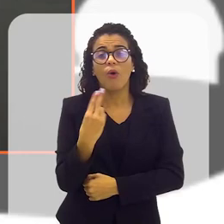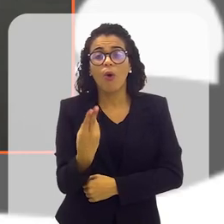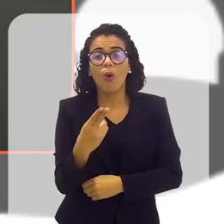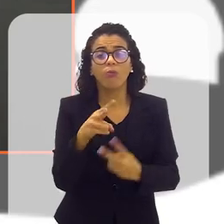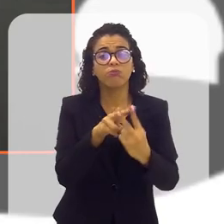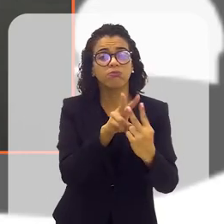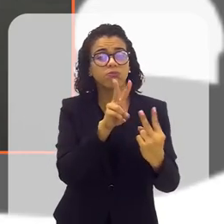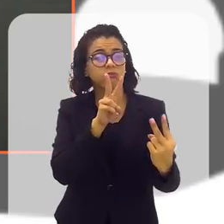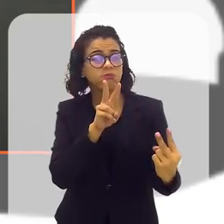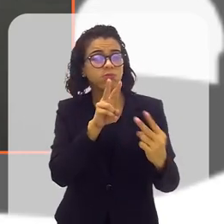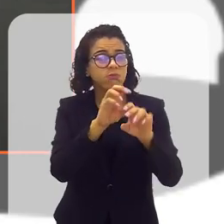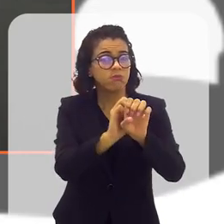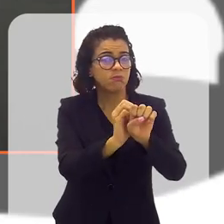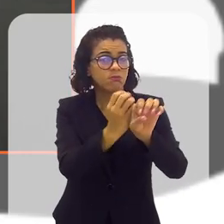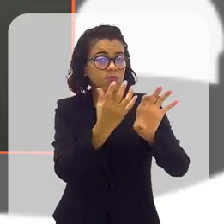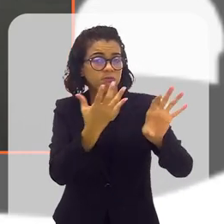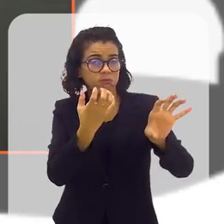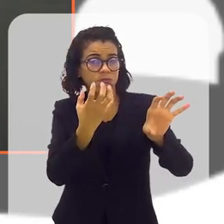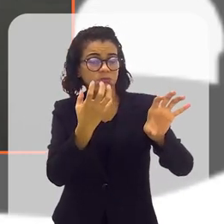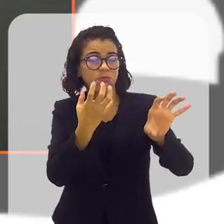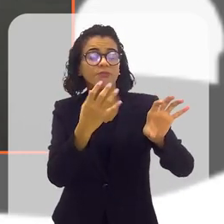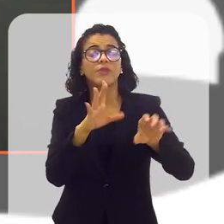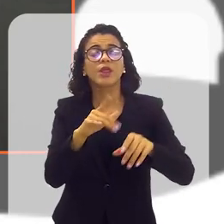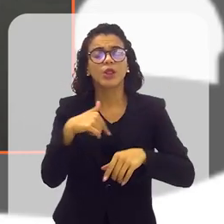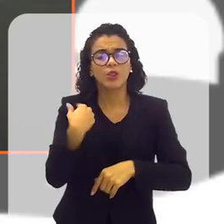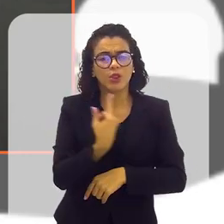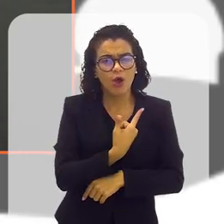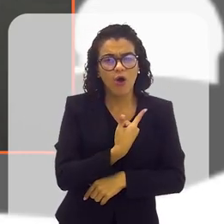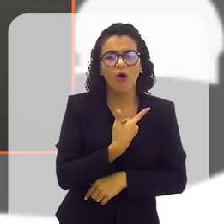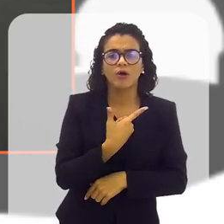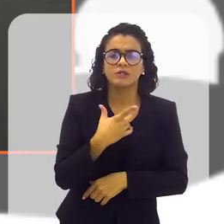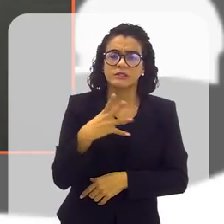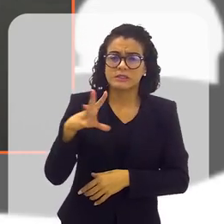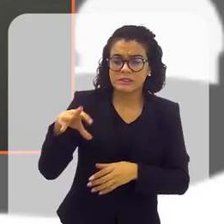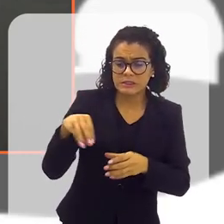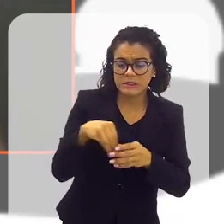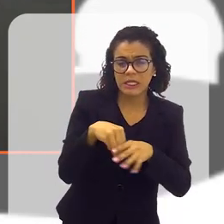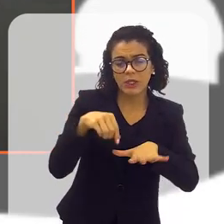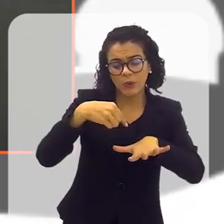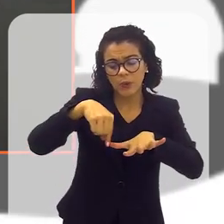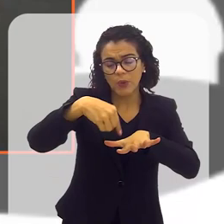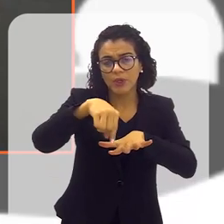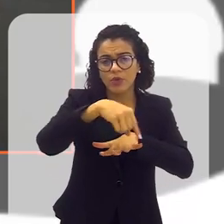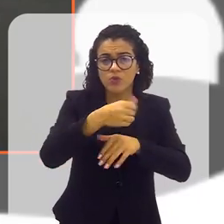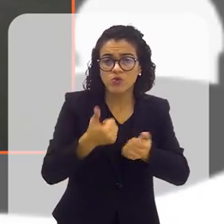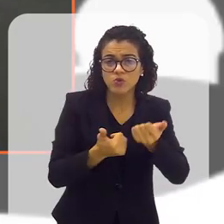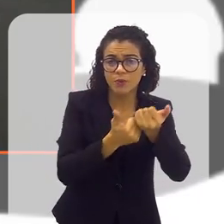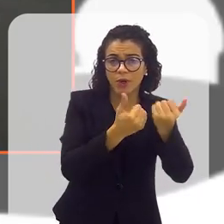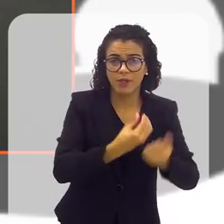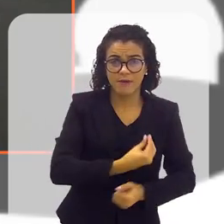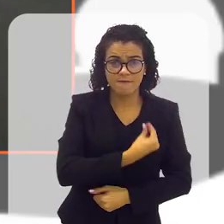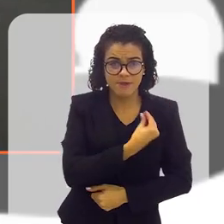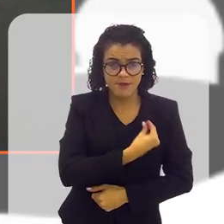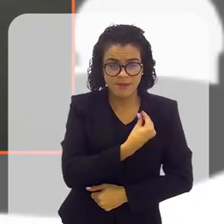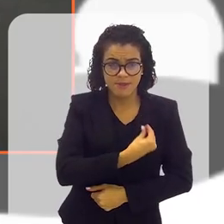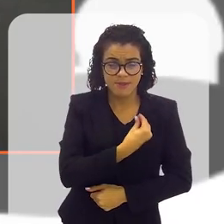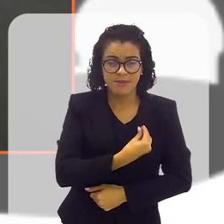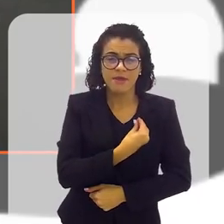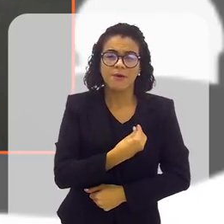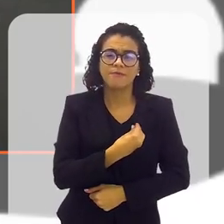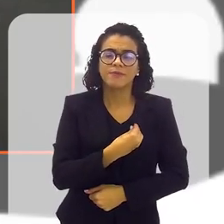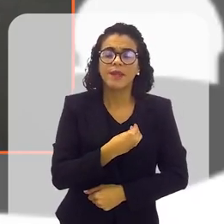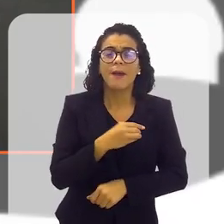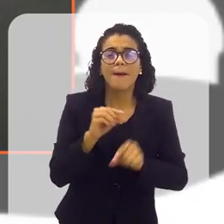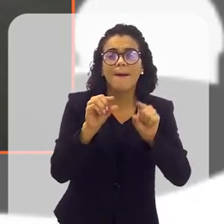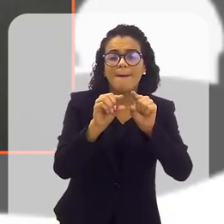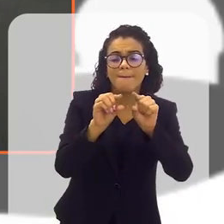atendimento remoto que nós realizamos, dentro do eixo do suporte à vítima, no que nós